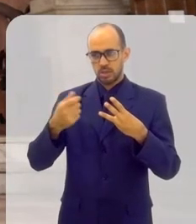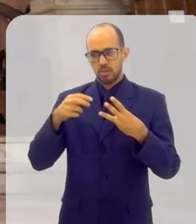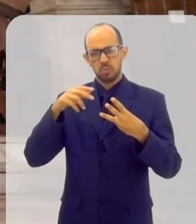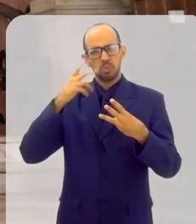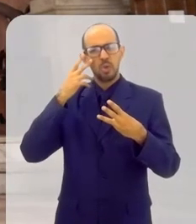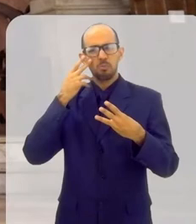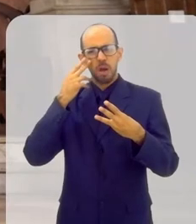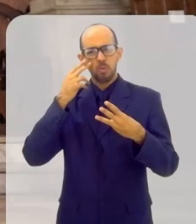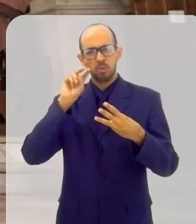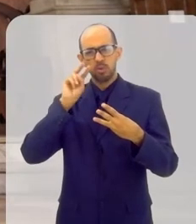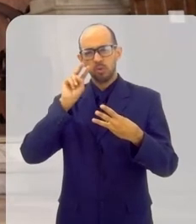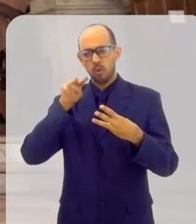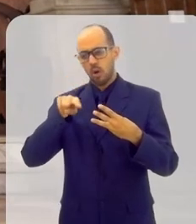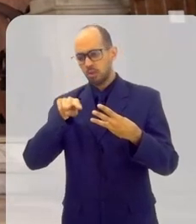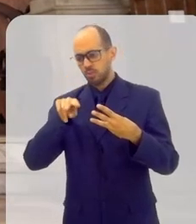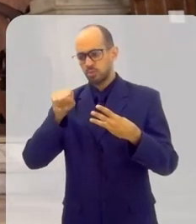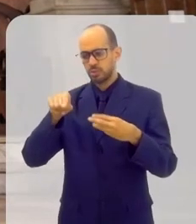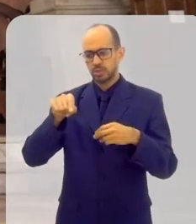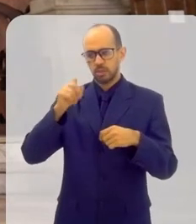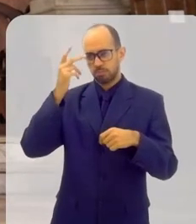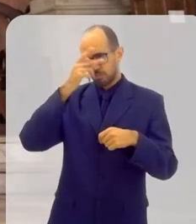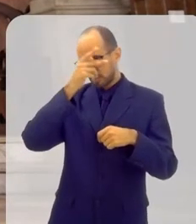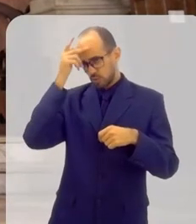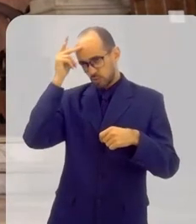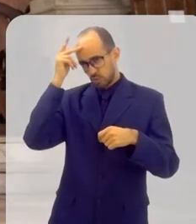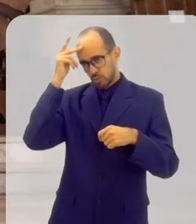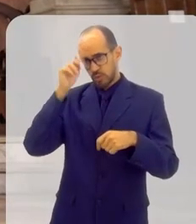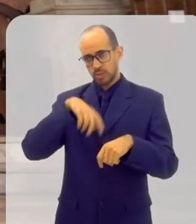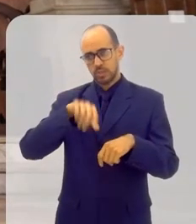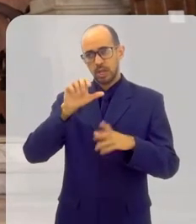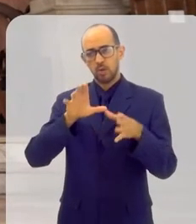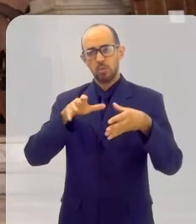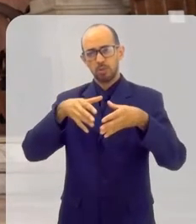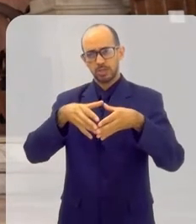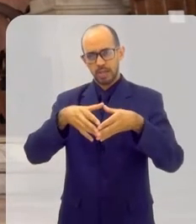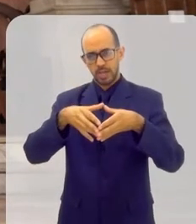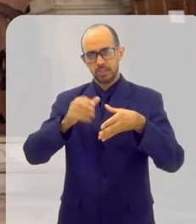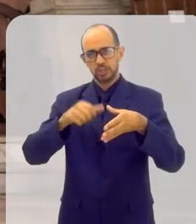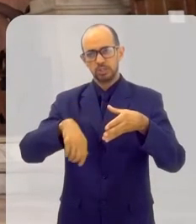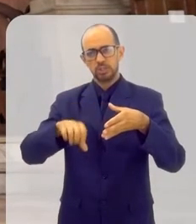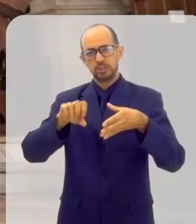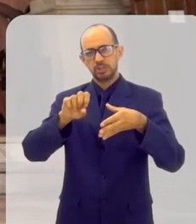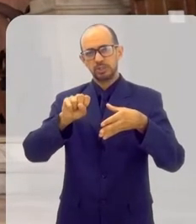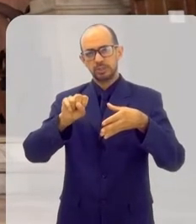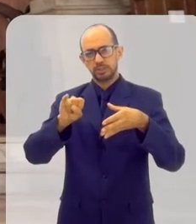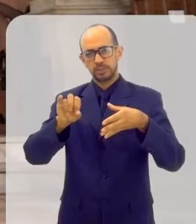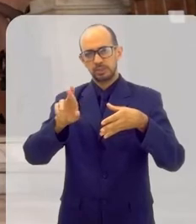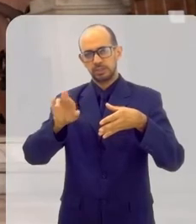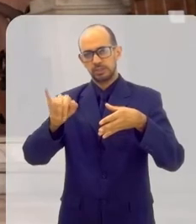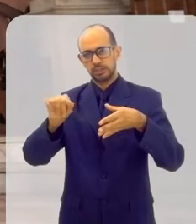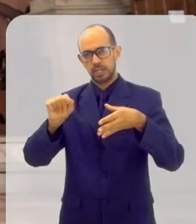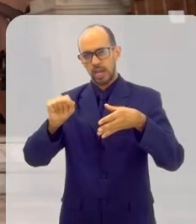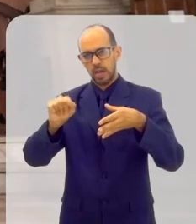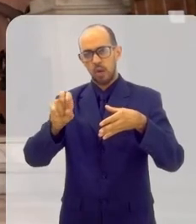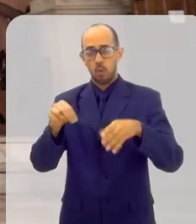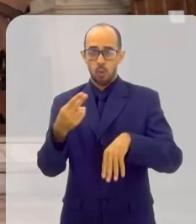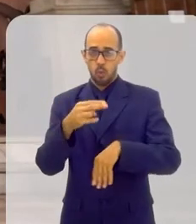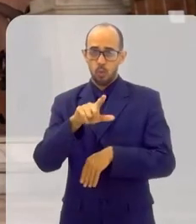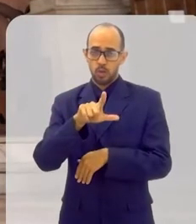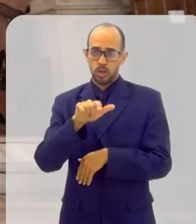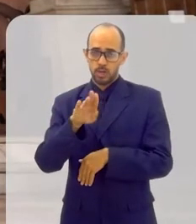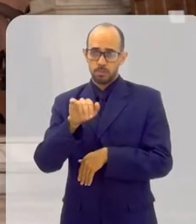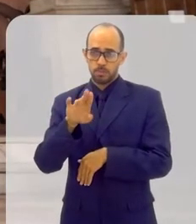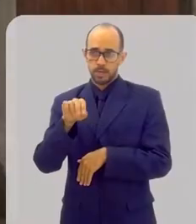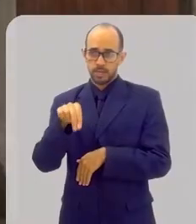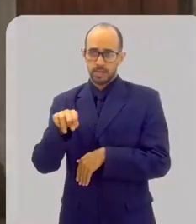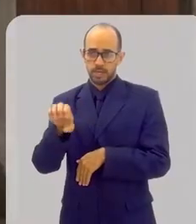assim, quando eu olho e vejo algumas pessoas da comunidade síria, libanesa, a gente faz mais partes em árabe, varia um pouquinho,